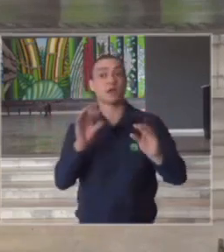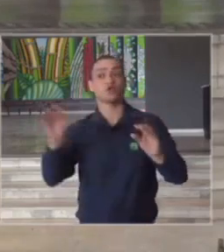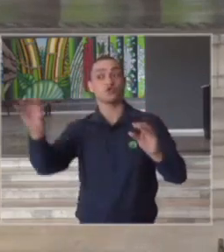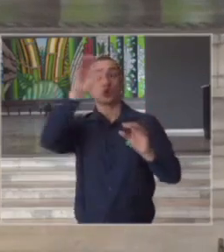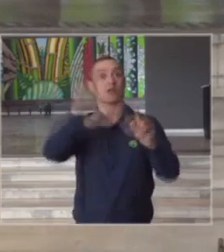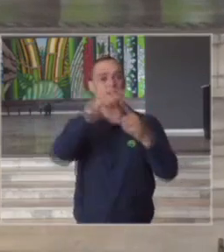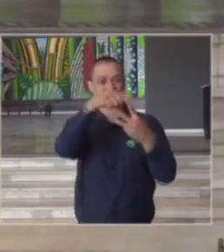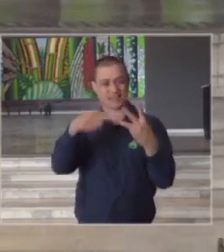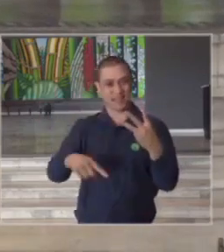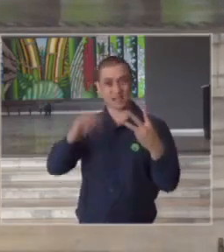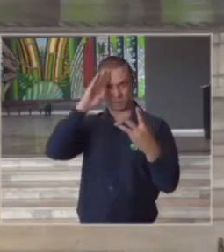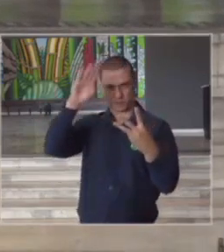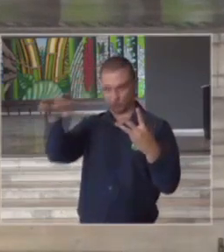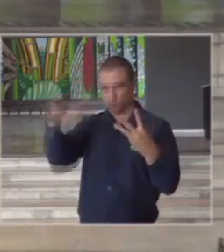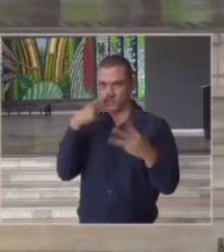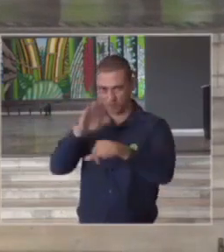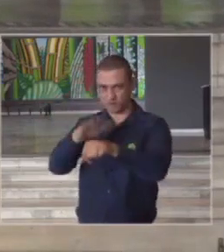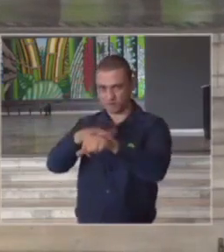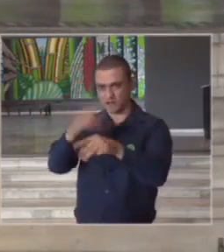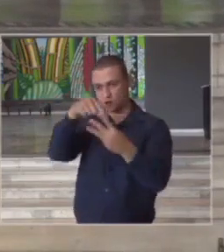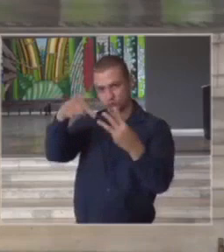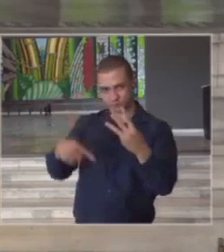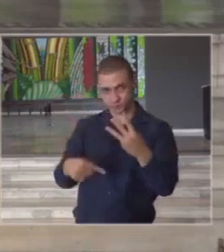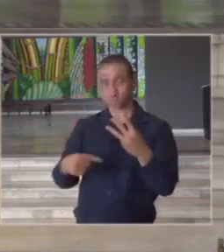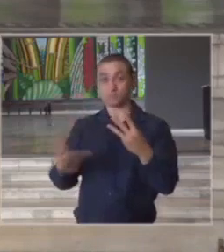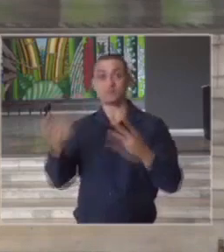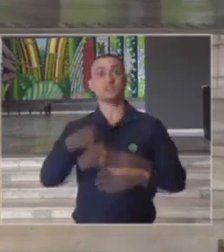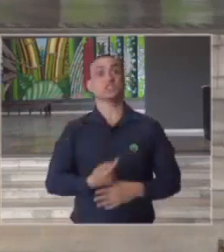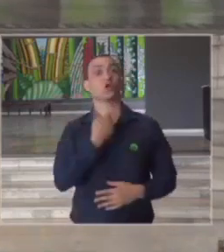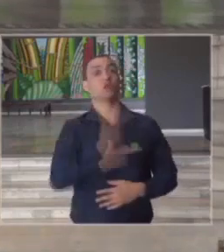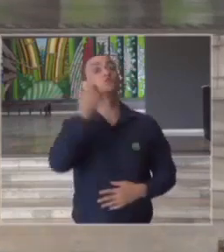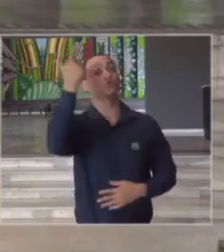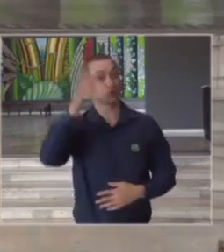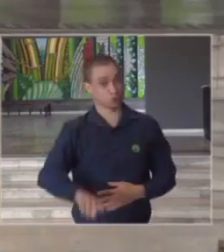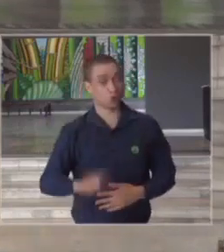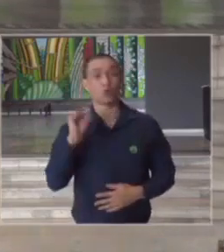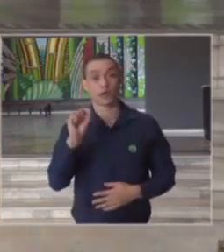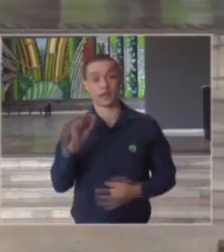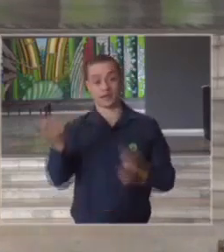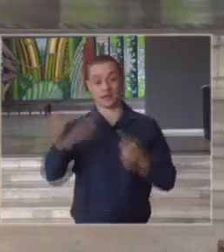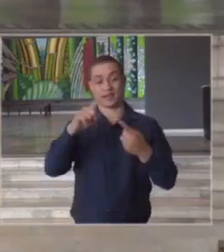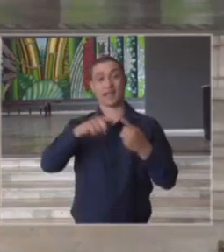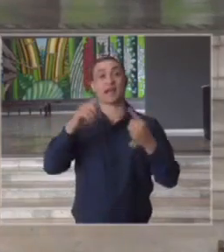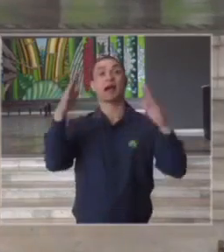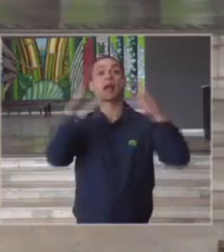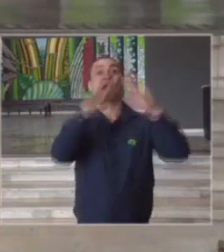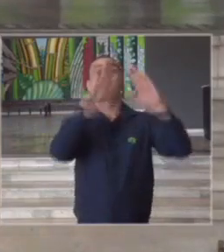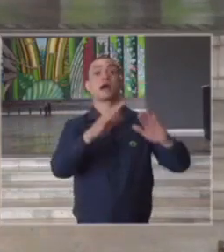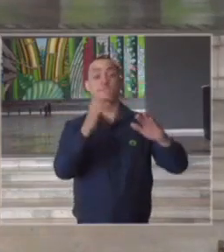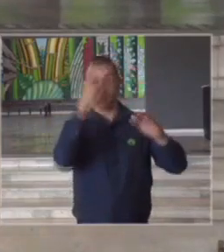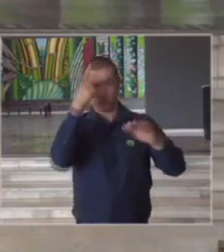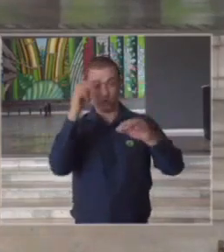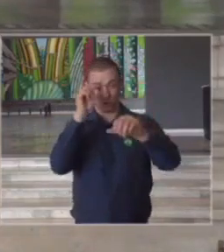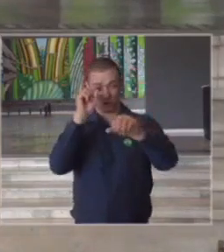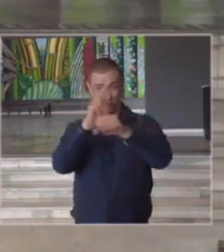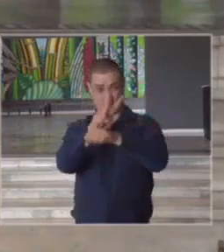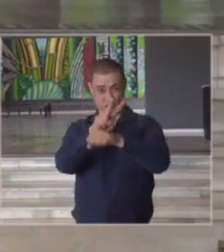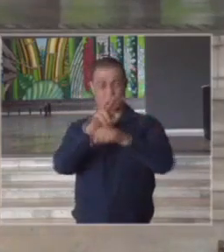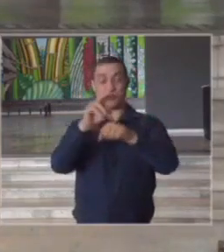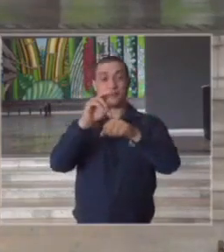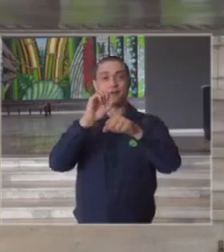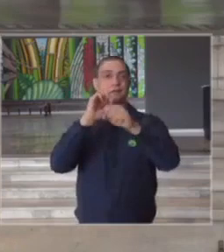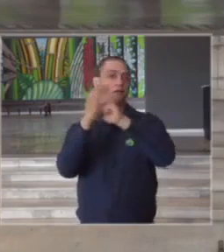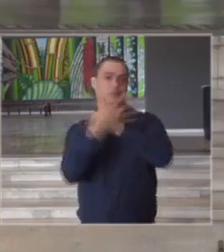dentro dos três fatores que você mesmo mencionou e que eu volto aqui a lembrar índice de infecção portanto